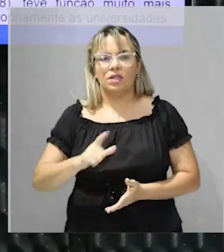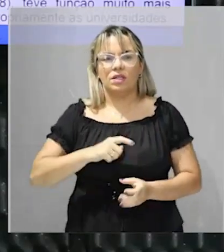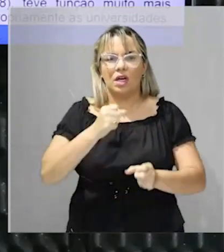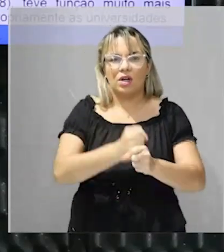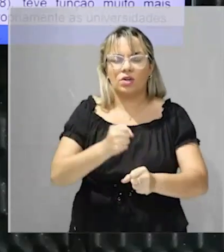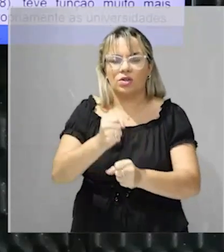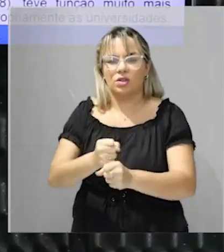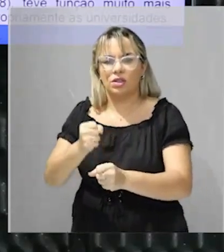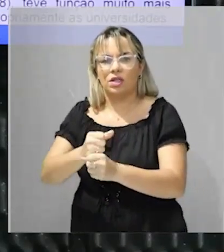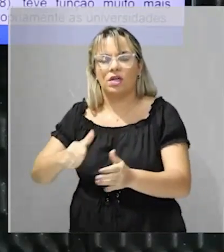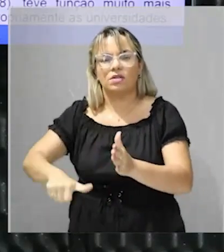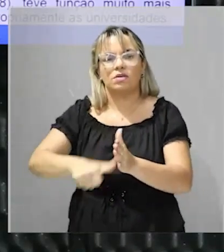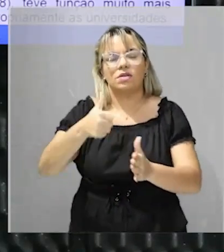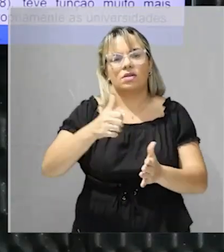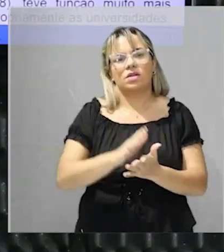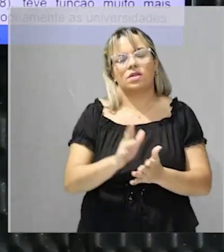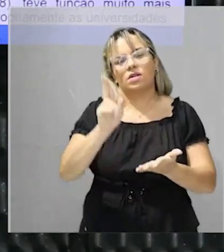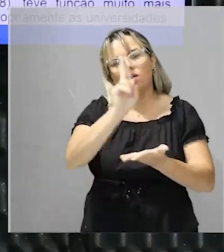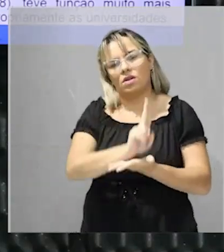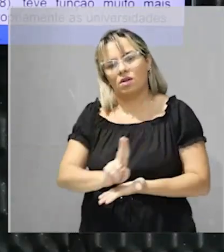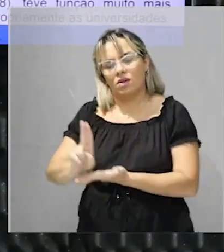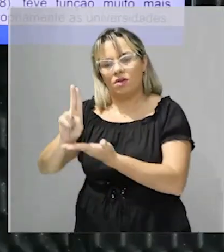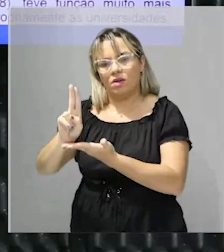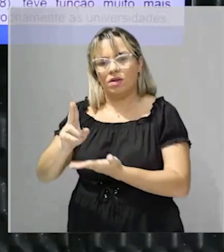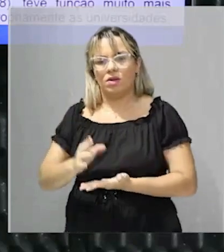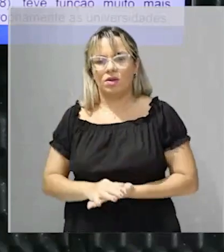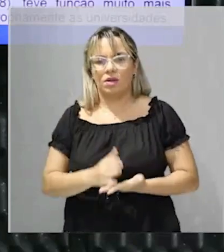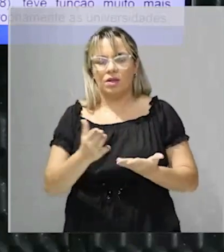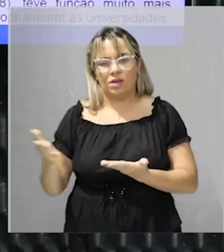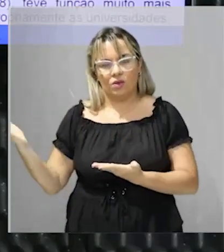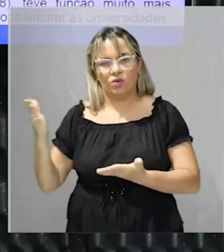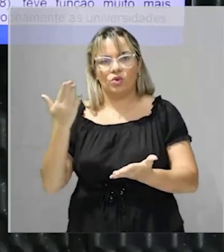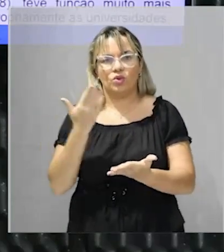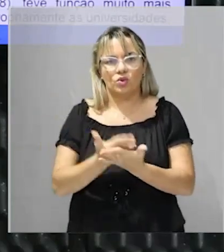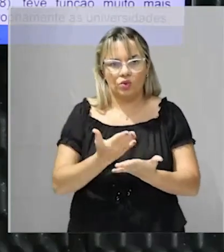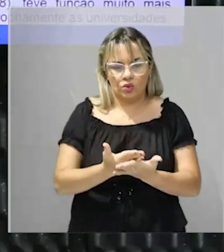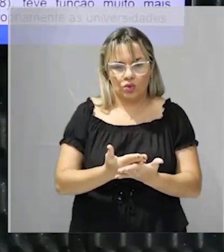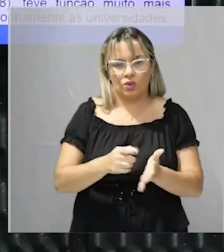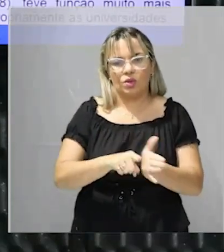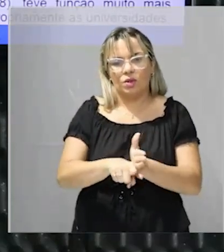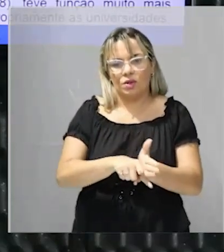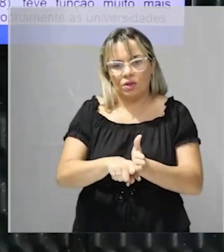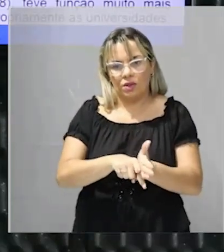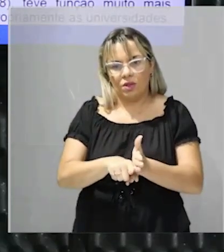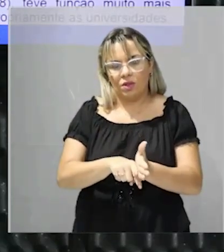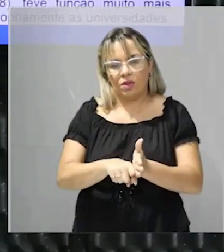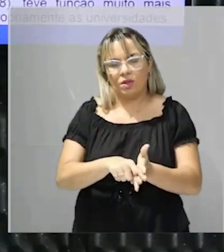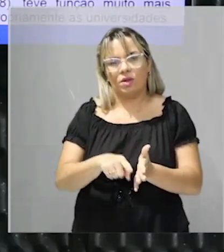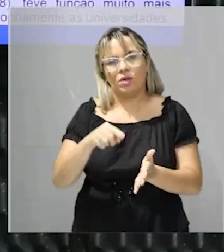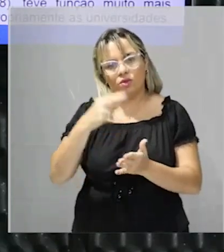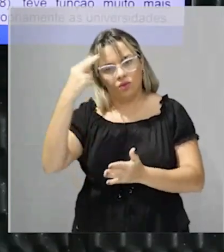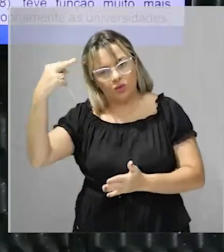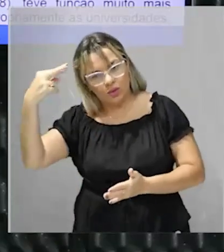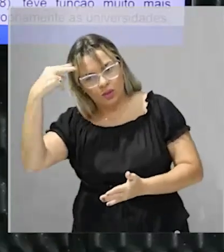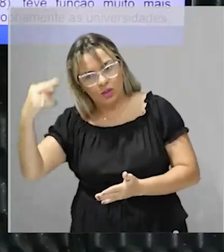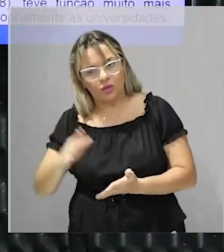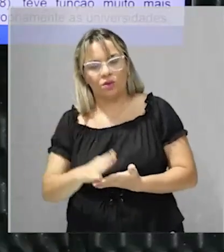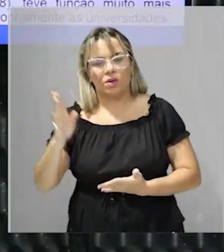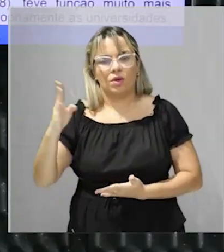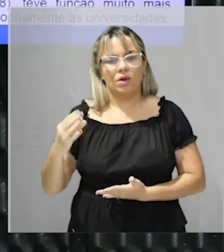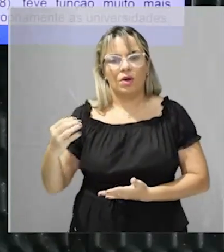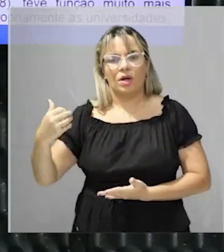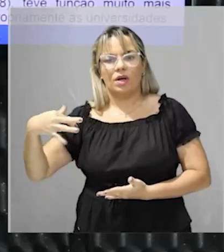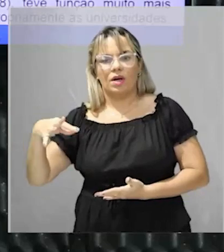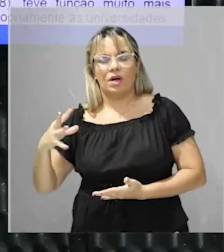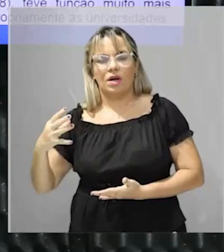universidades. Então o Carvalho atribui essa questão do coeso à